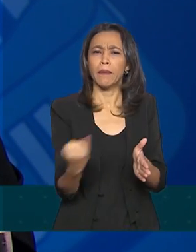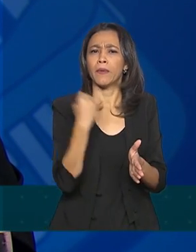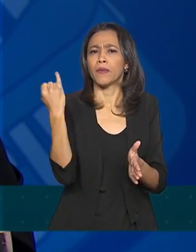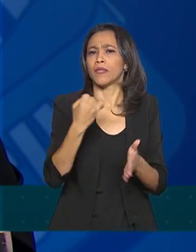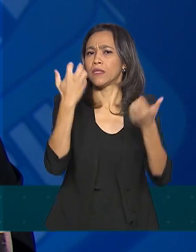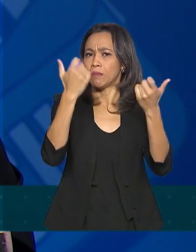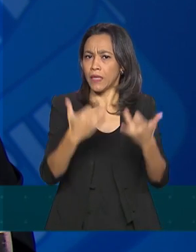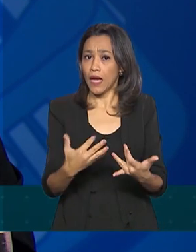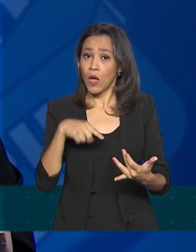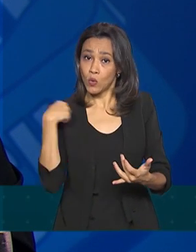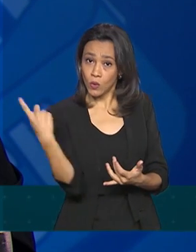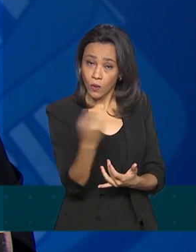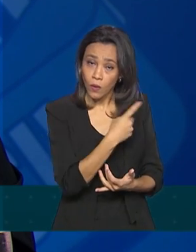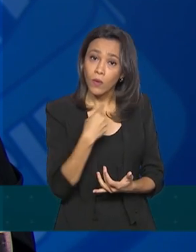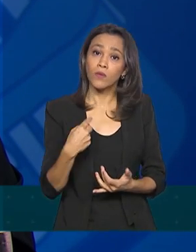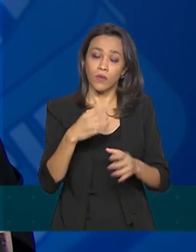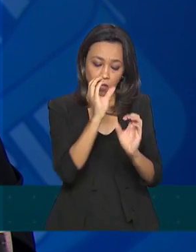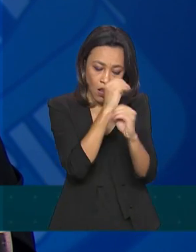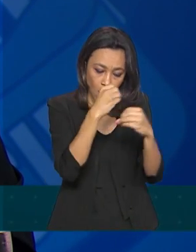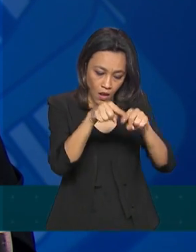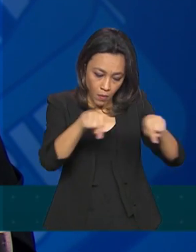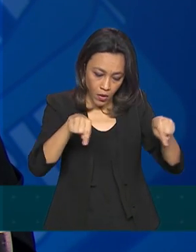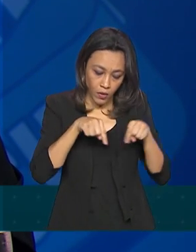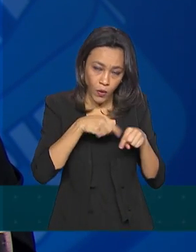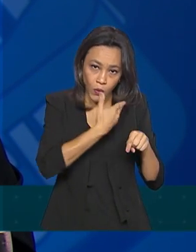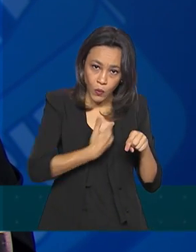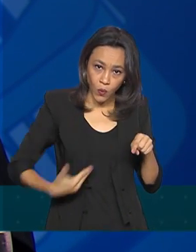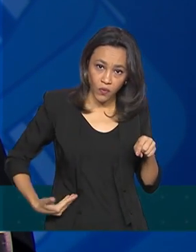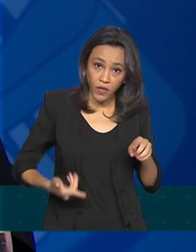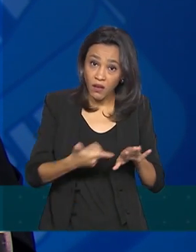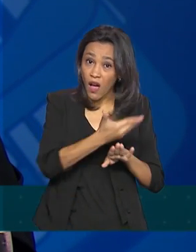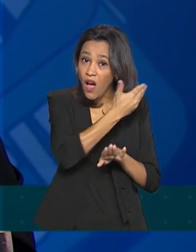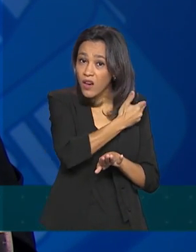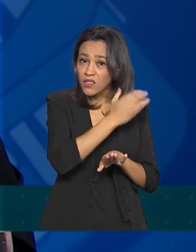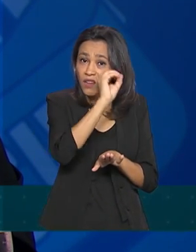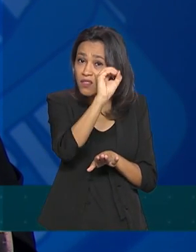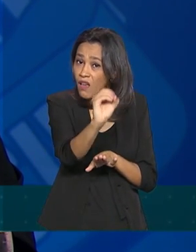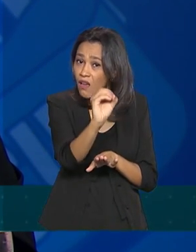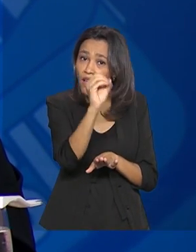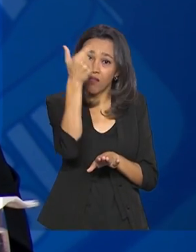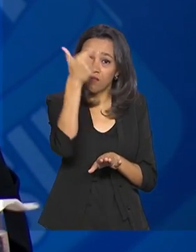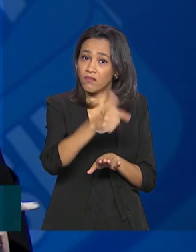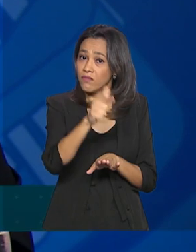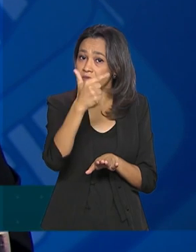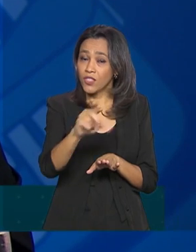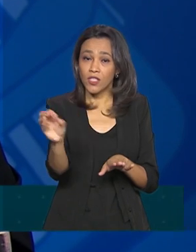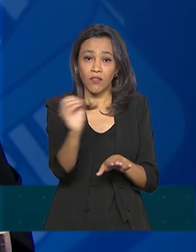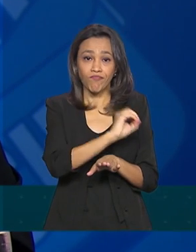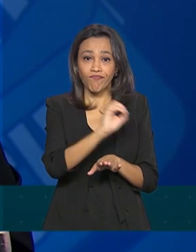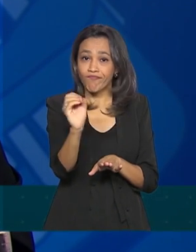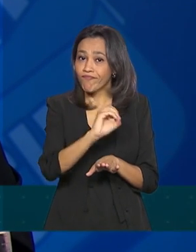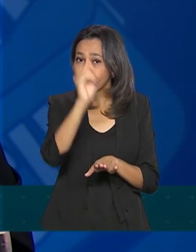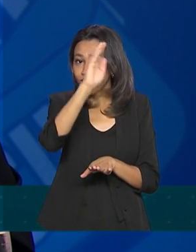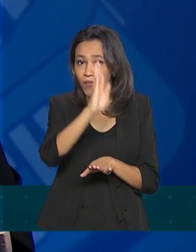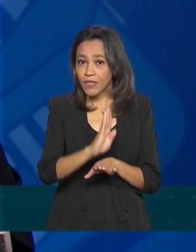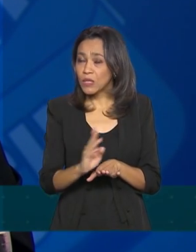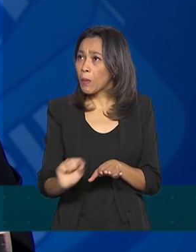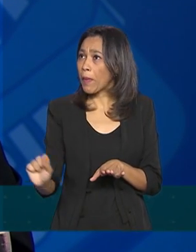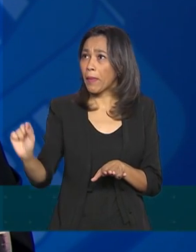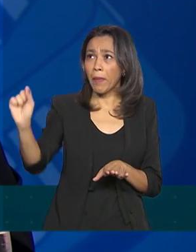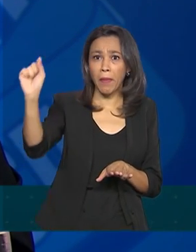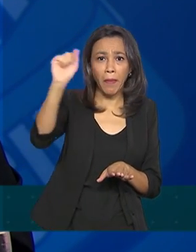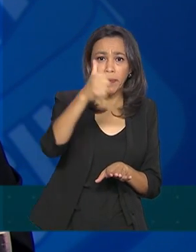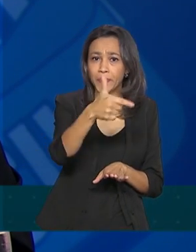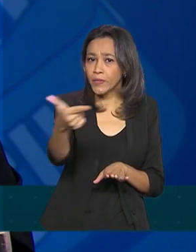laboratórios de saúde pública, eles partiram de zero exames, porque a gente não tinha esse exame no país e nem no Brasil.